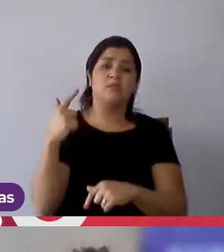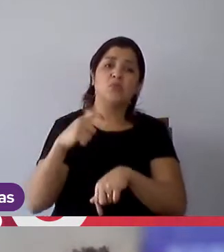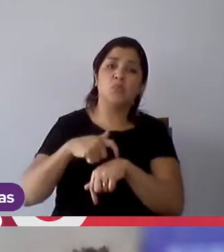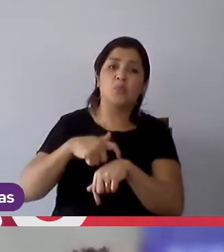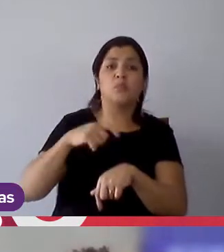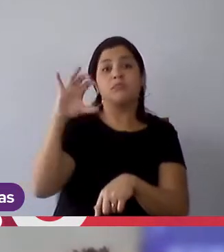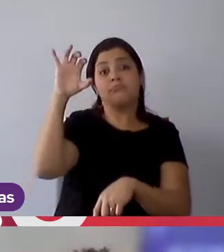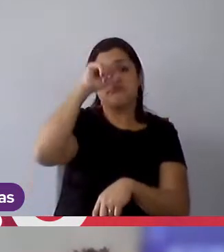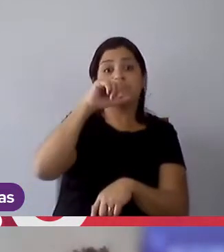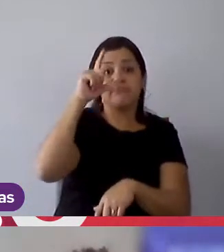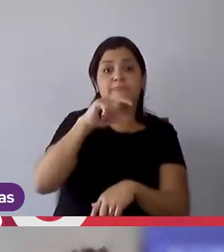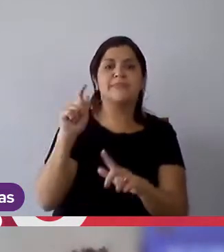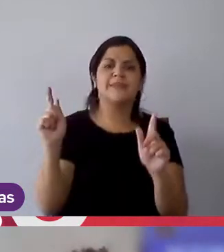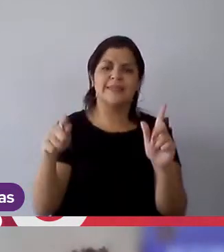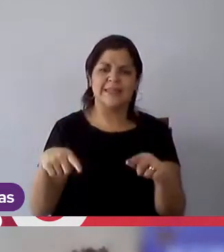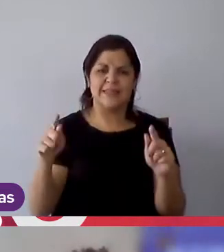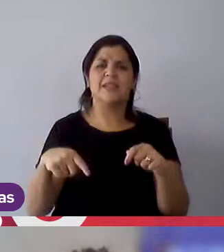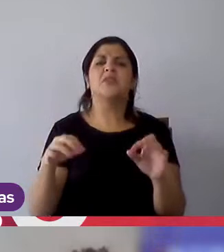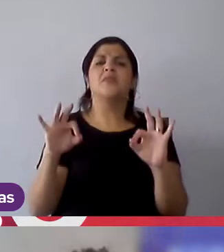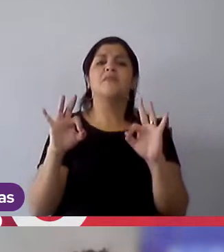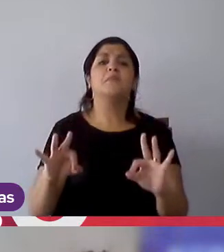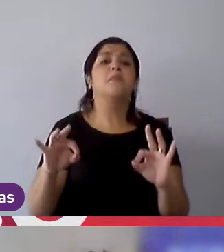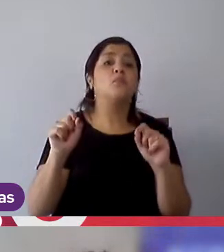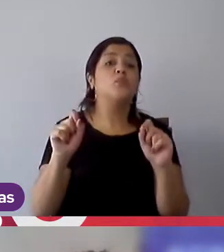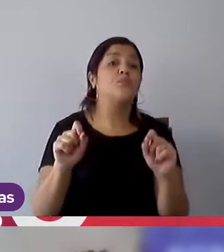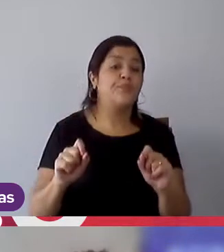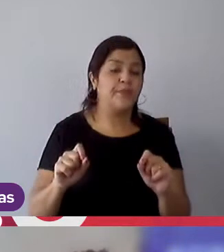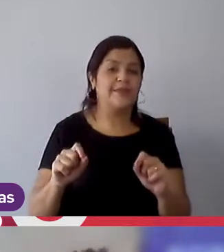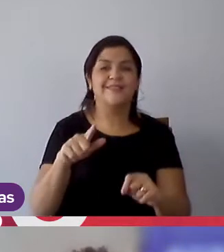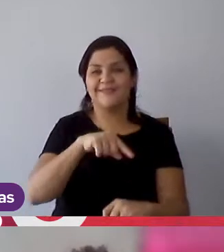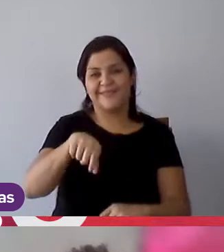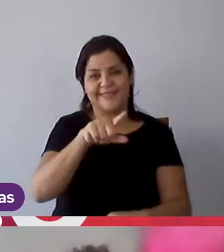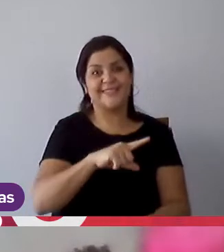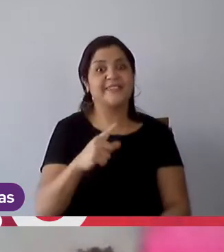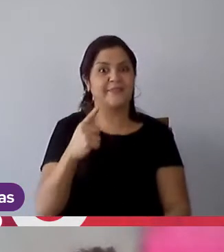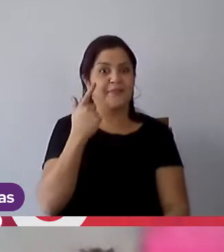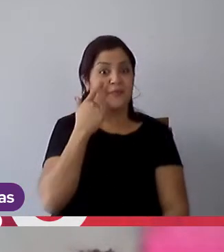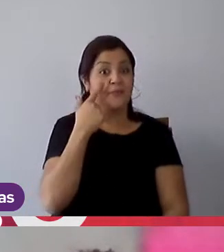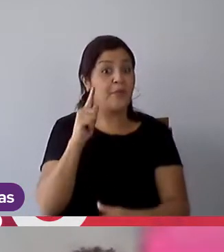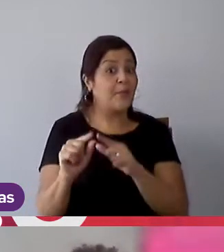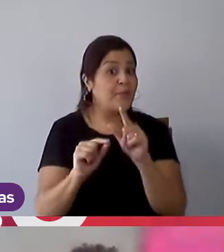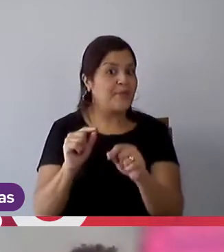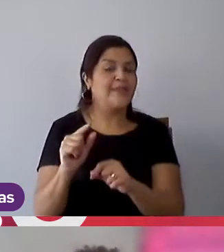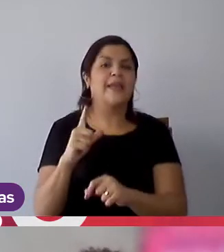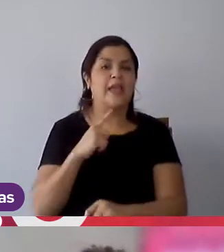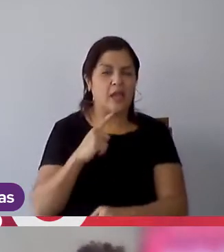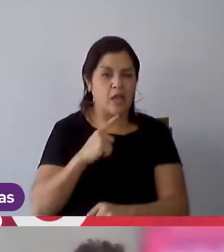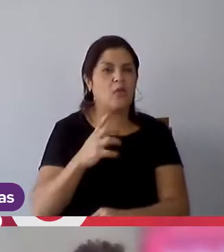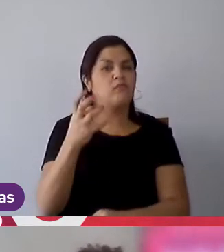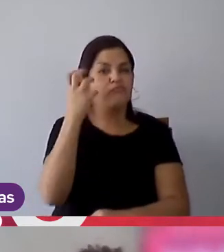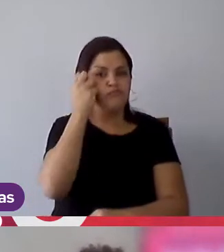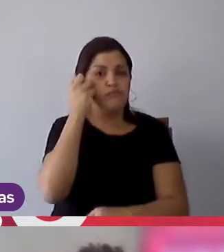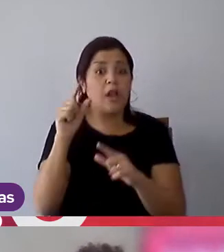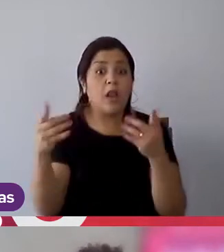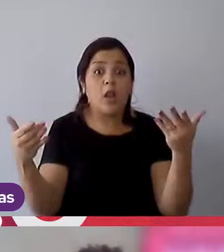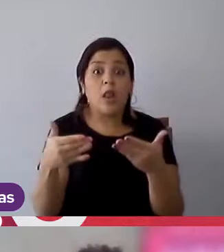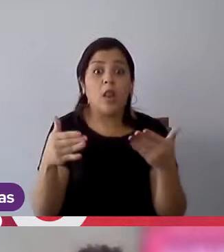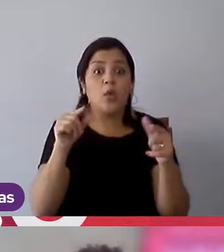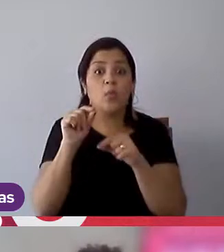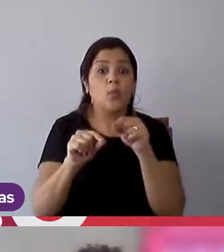aprendizado, mas eu posso afirmar uma coisa para vocês, que vocês vão escutar na Mondelez, e eu escutei, e eu afirmo agora,